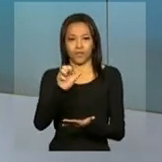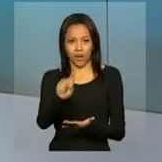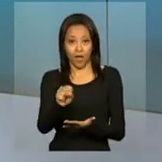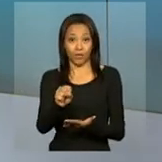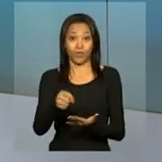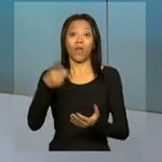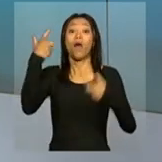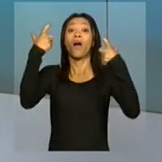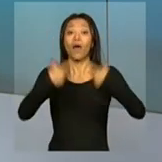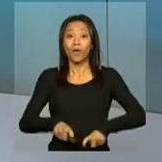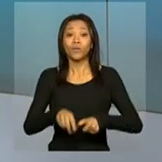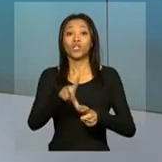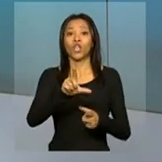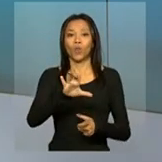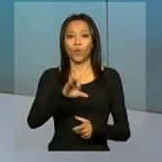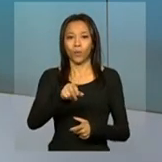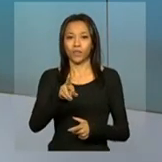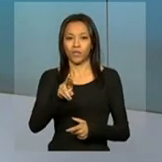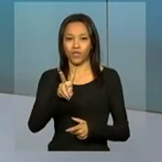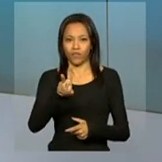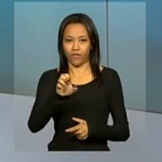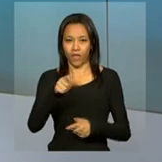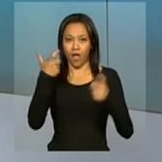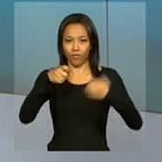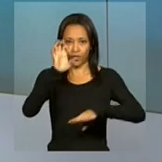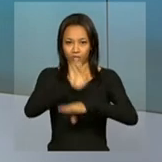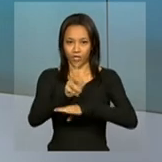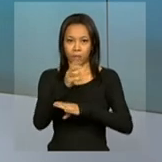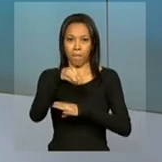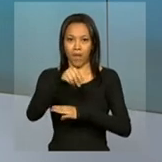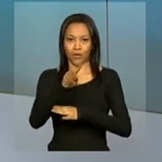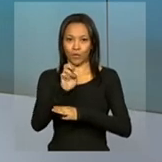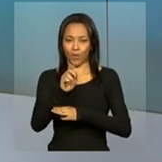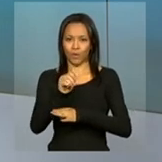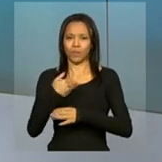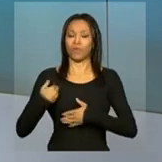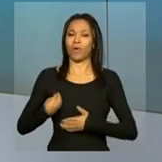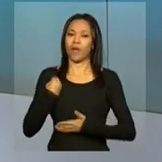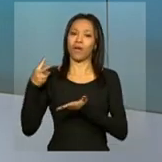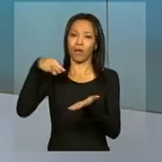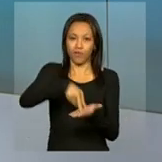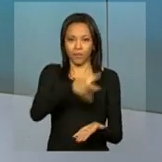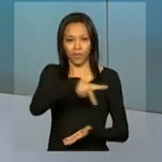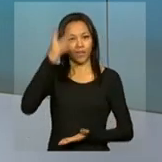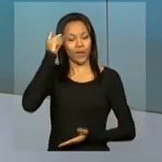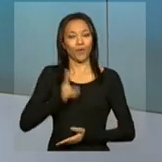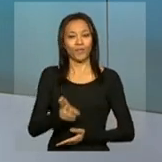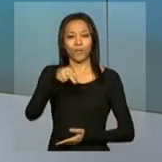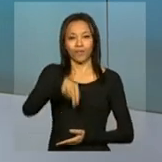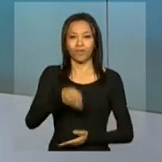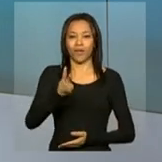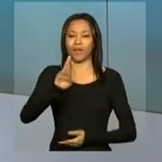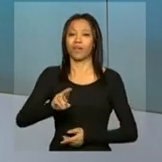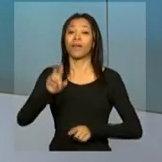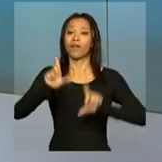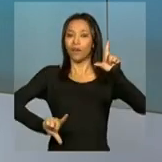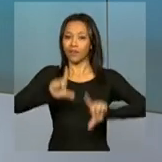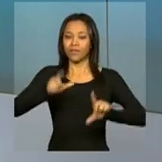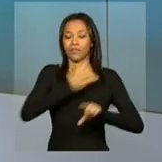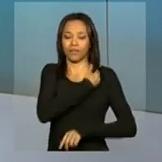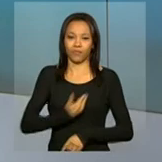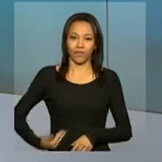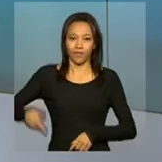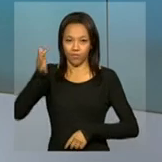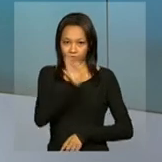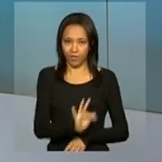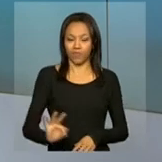evento em Lucas do Rio Verde, em Mato Grosso, terá participação da presidenta Dilma Rousseff. Continue com a gente aqui na NBR, a